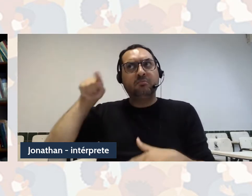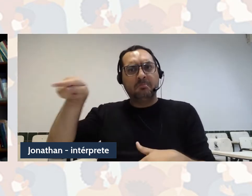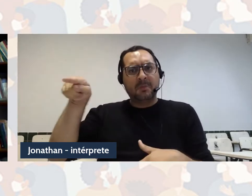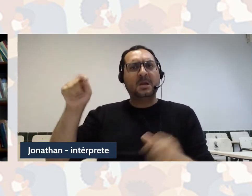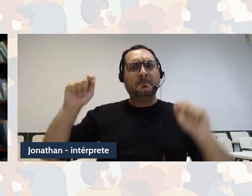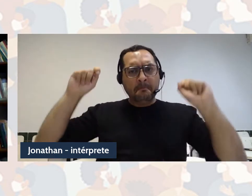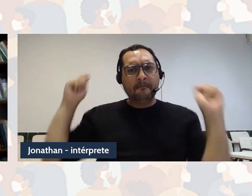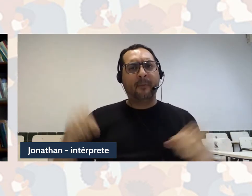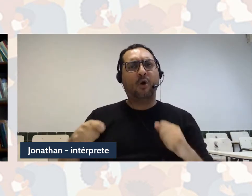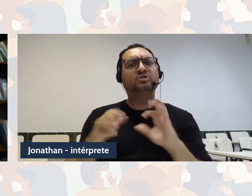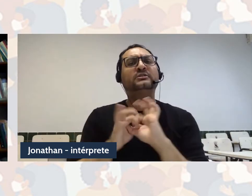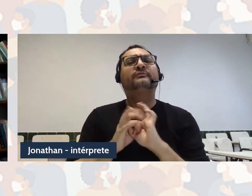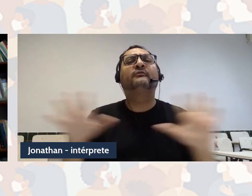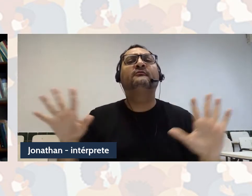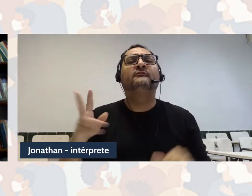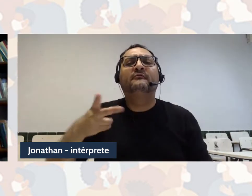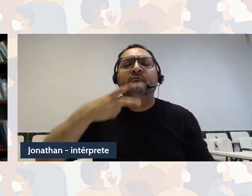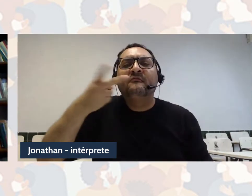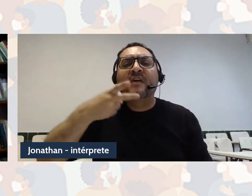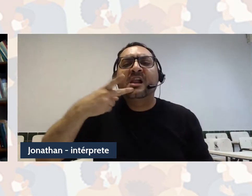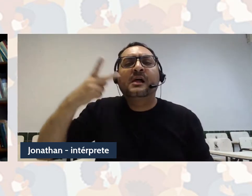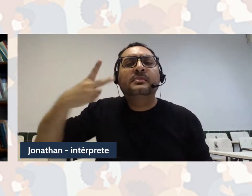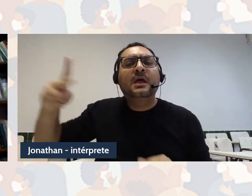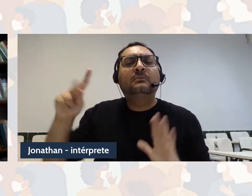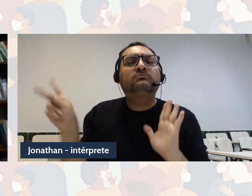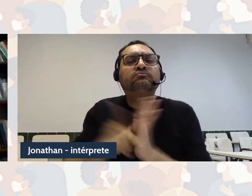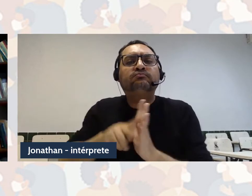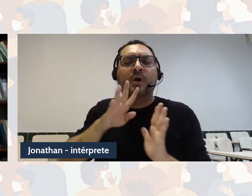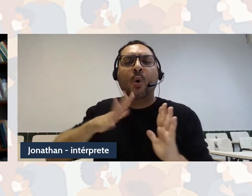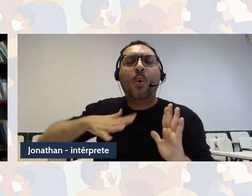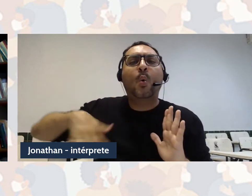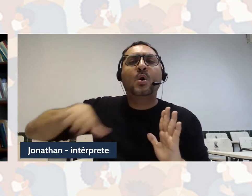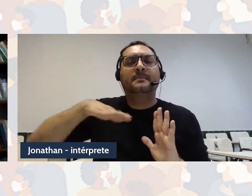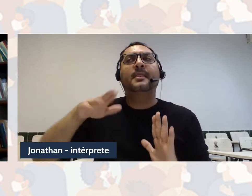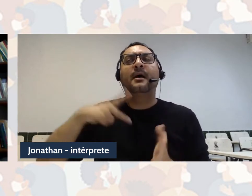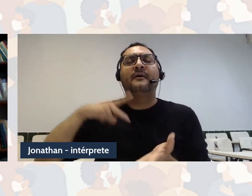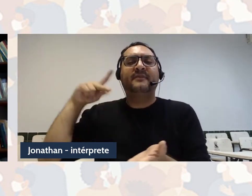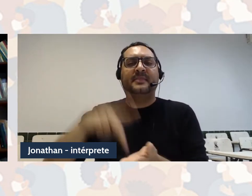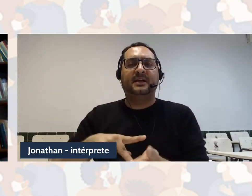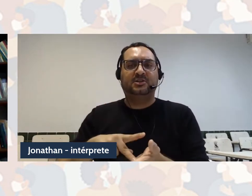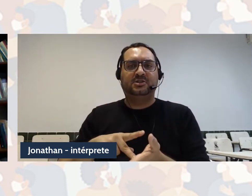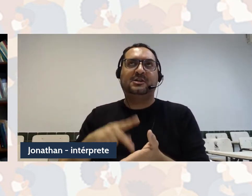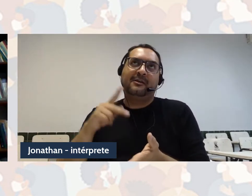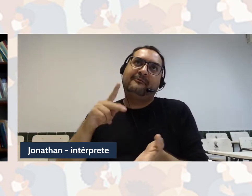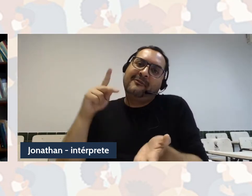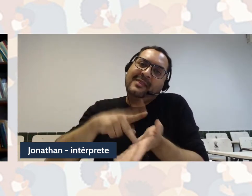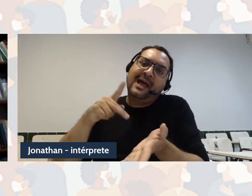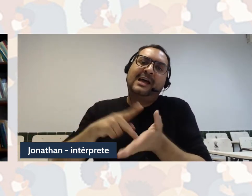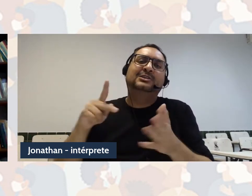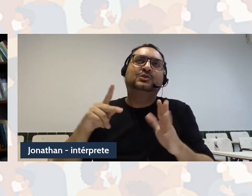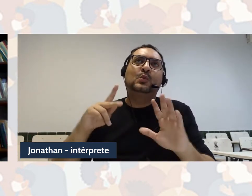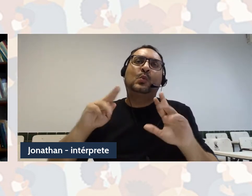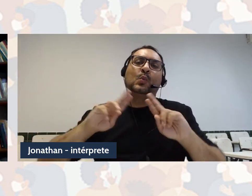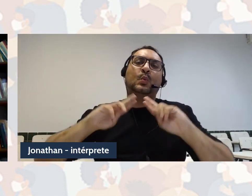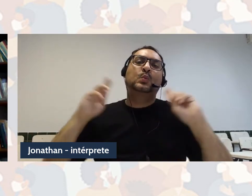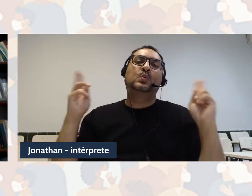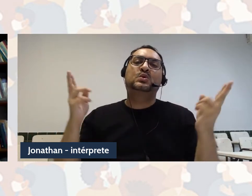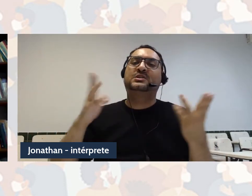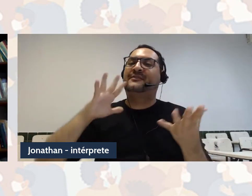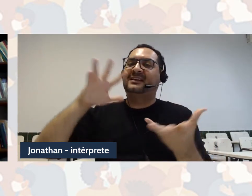um conhecimento que tem alguém que é autorizado a falar em nome dessa verdade universal. A gente tem uma percepção